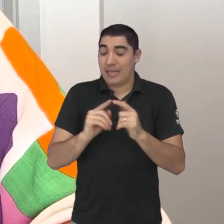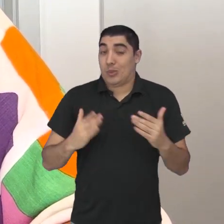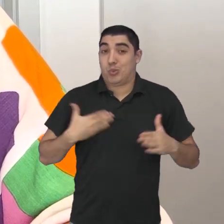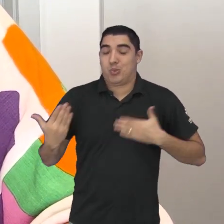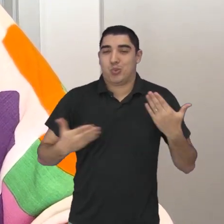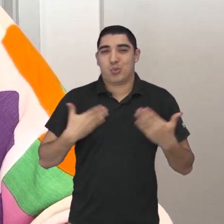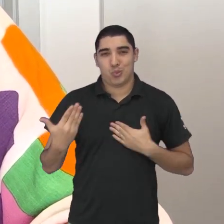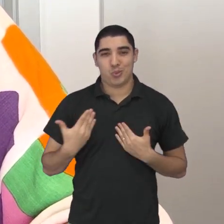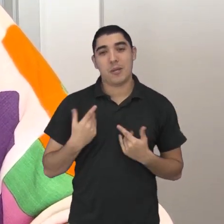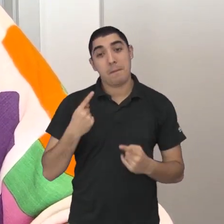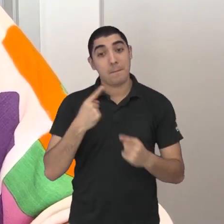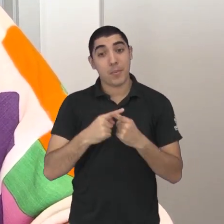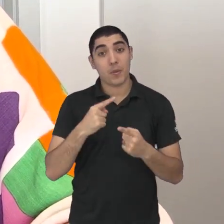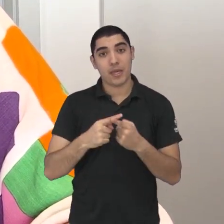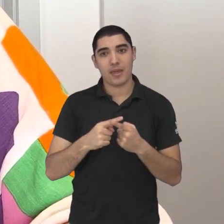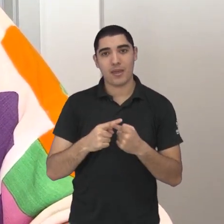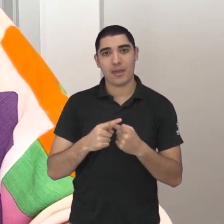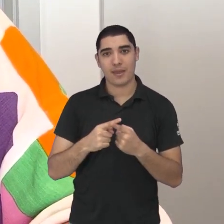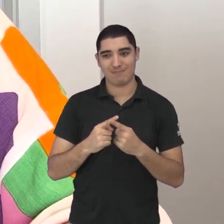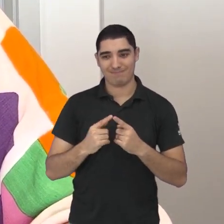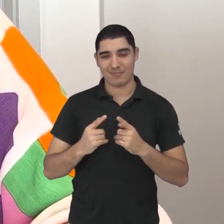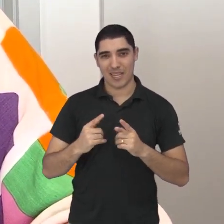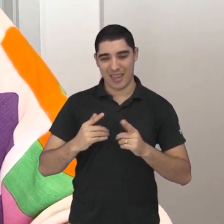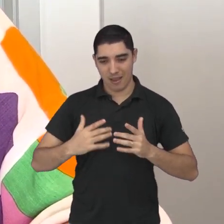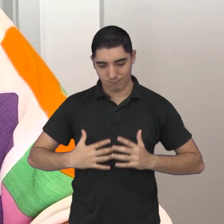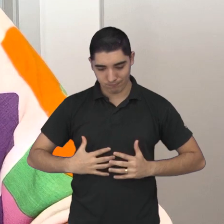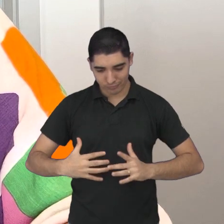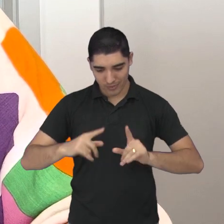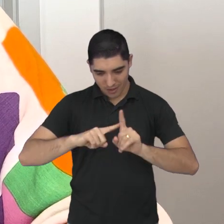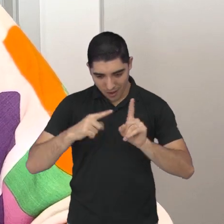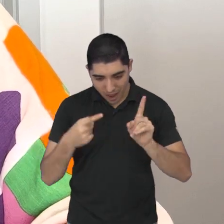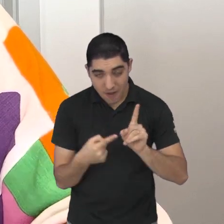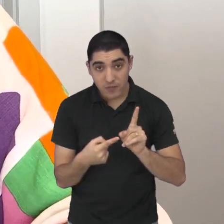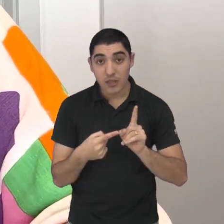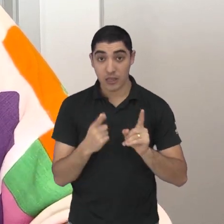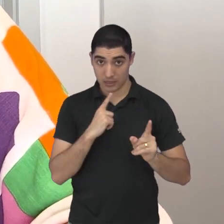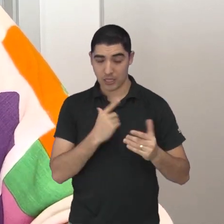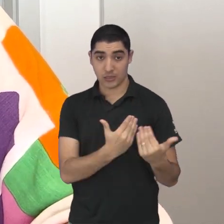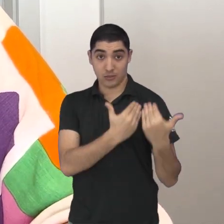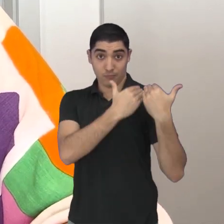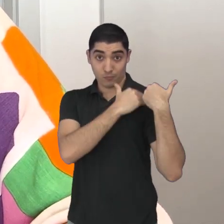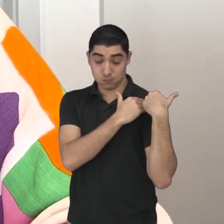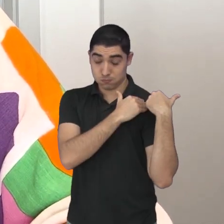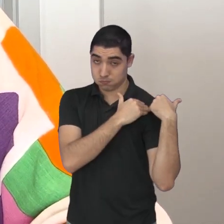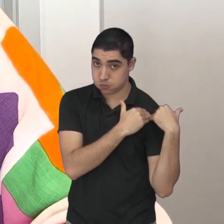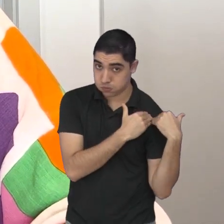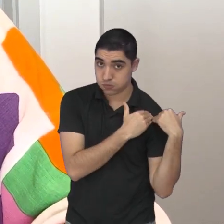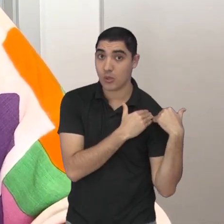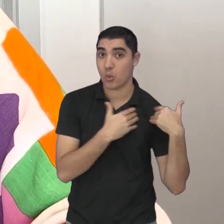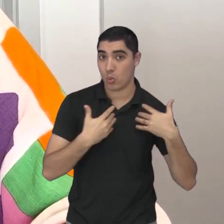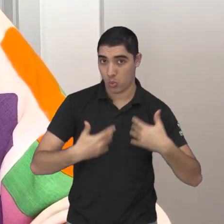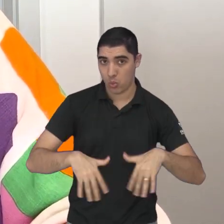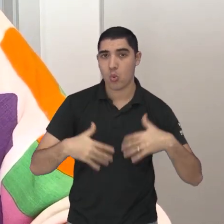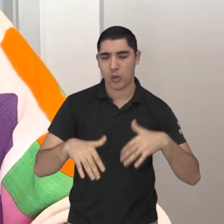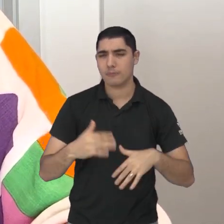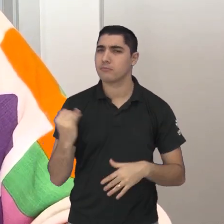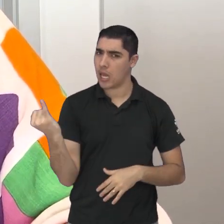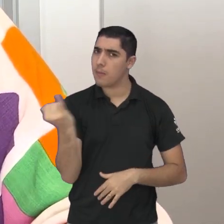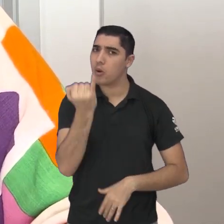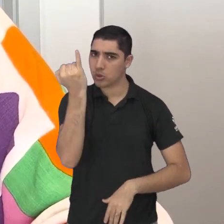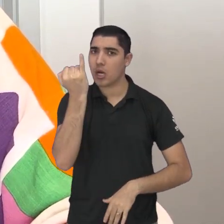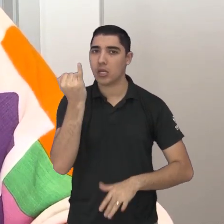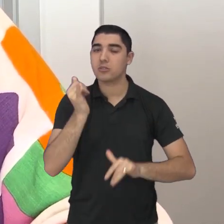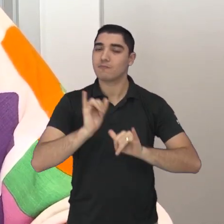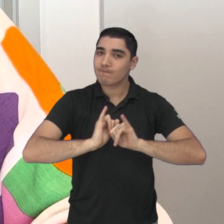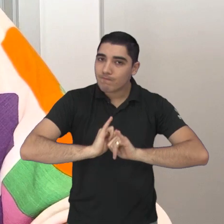tempo e eu acho que a maternidade ela chega com uma responsabilidade muito grande e eu acho que é importante a gente reforçar